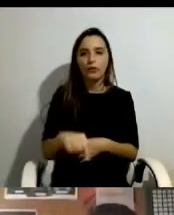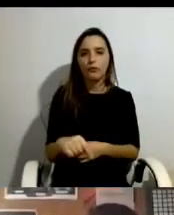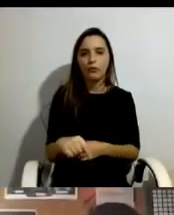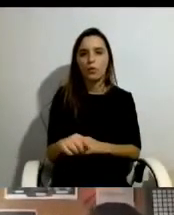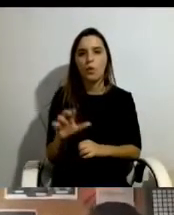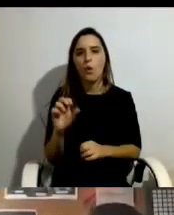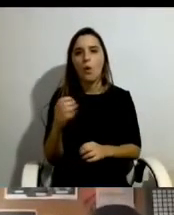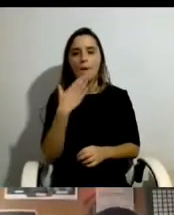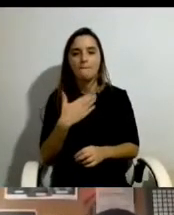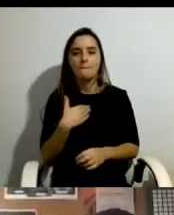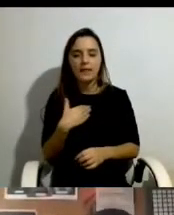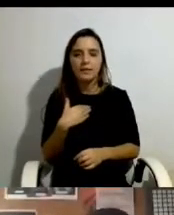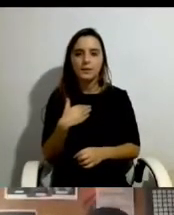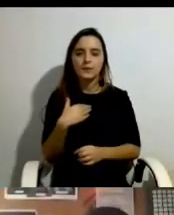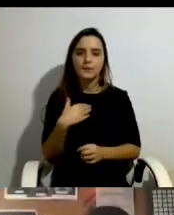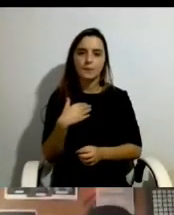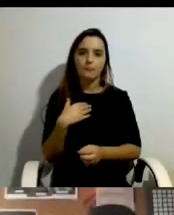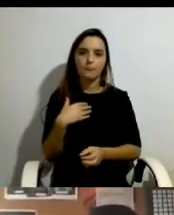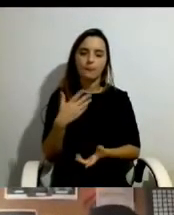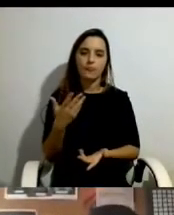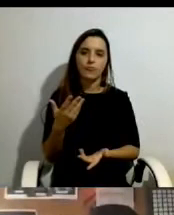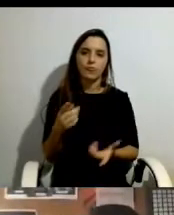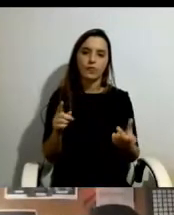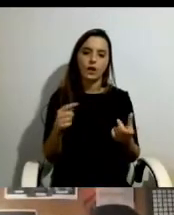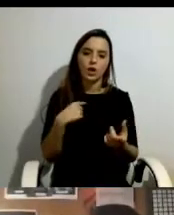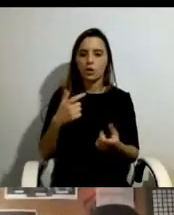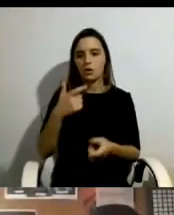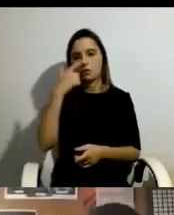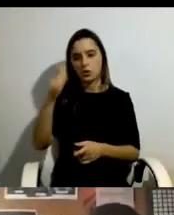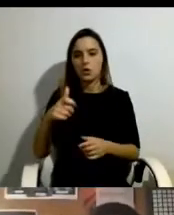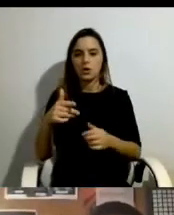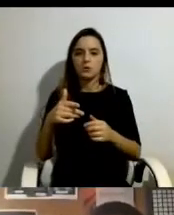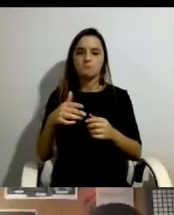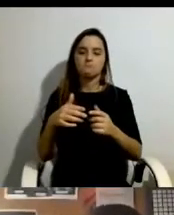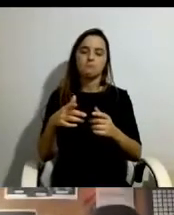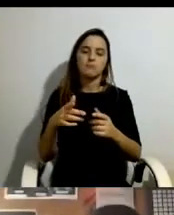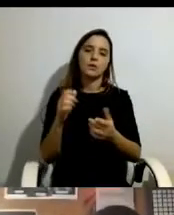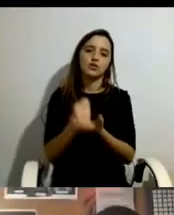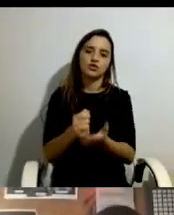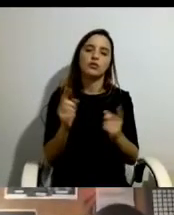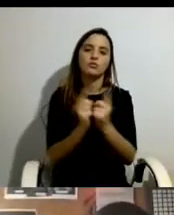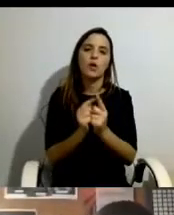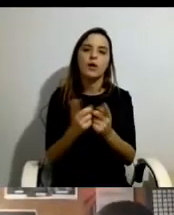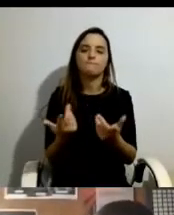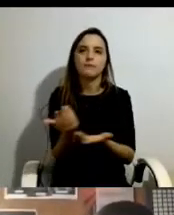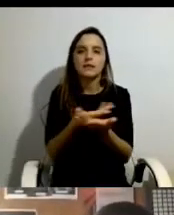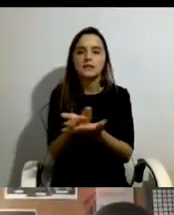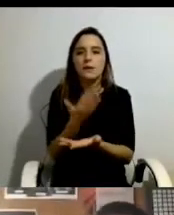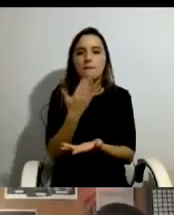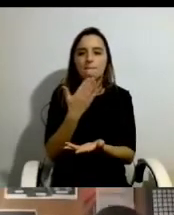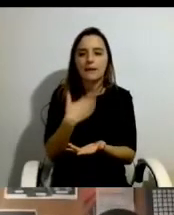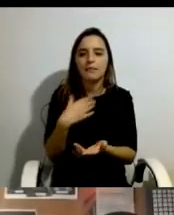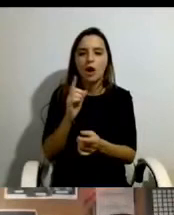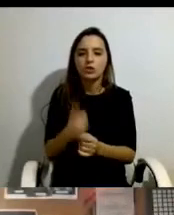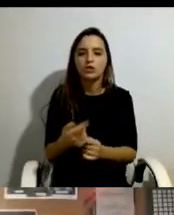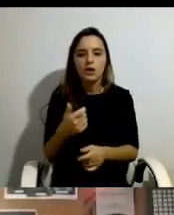pedida que eu estabeleça com a minha assistente pessoal. O que é que é isto de uma boa relação, quem é que é esta pessoa, qual é que é o